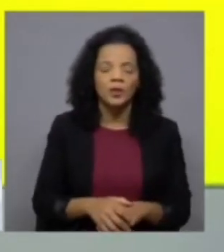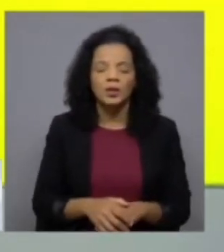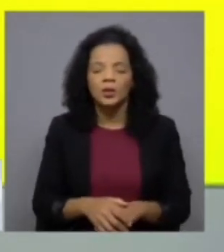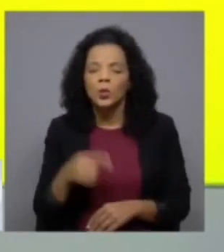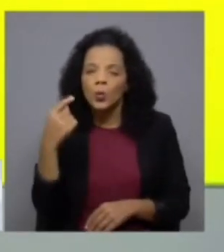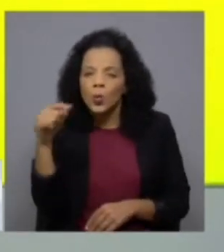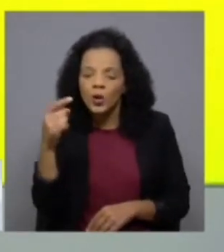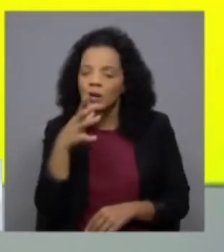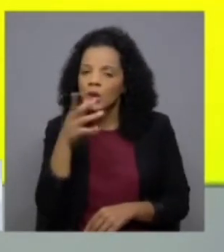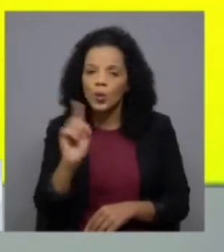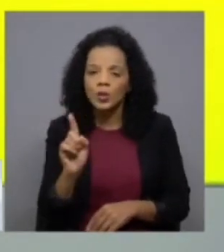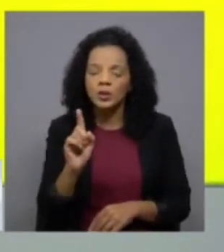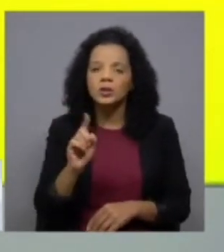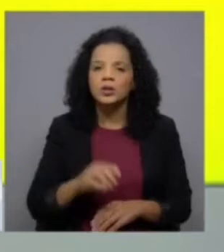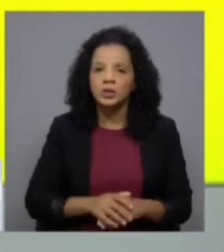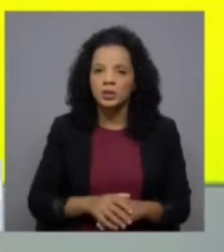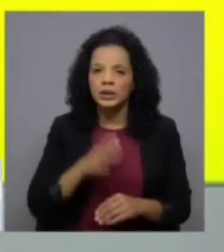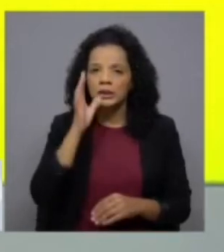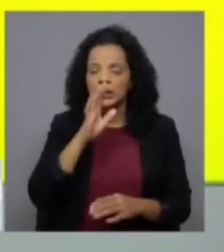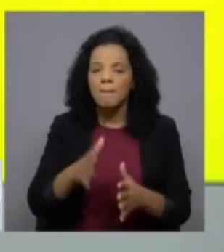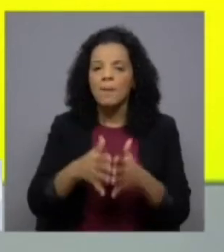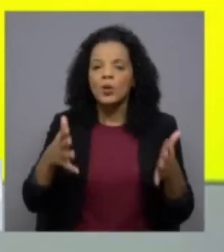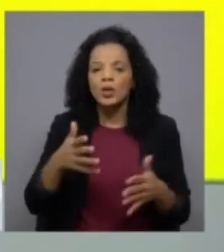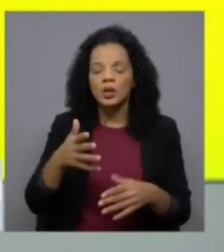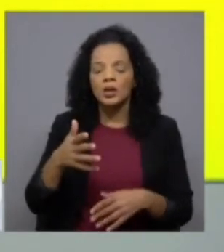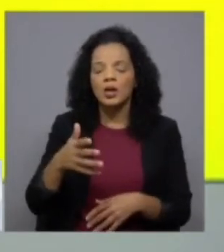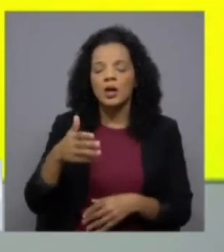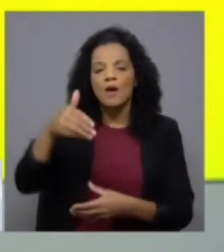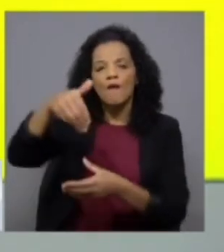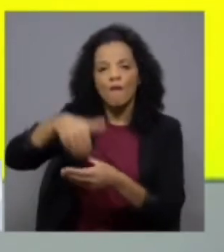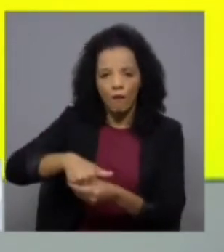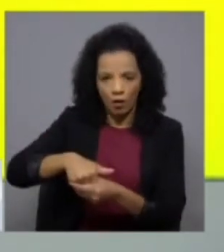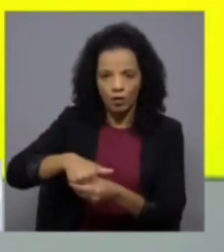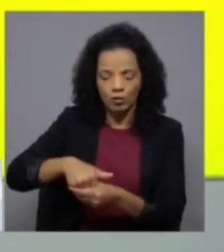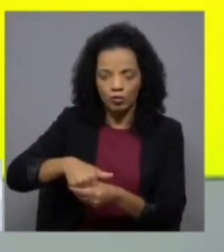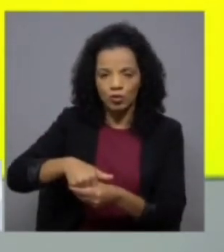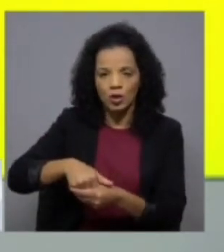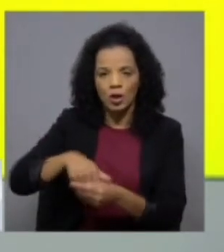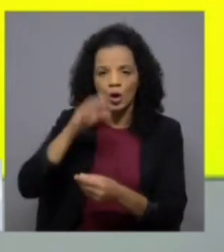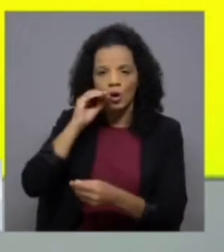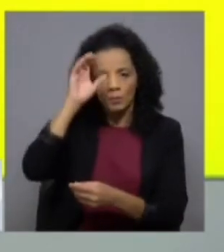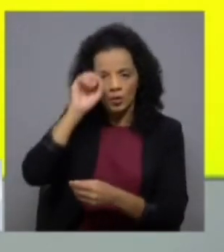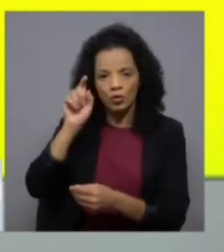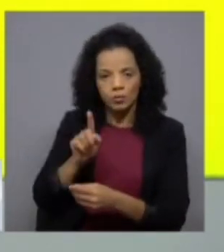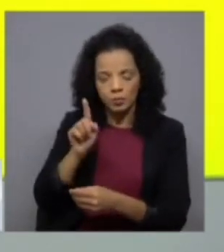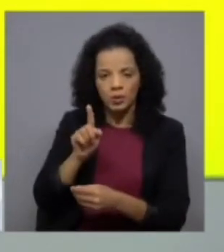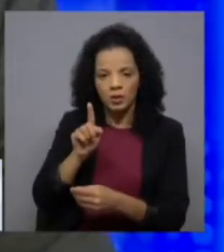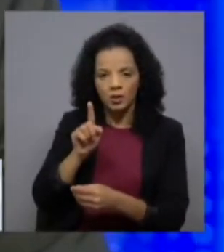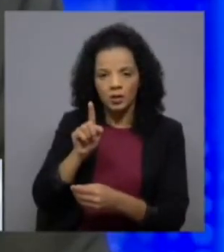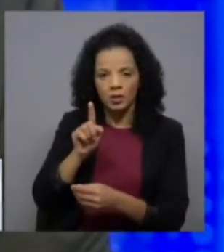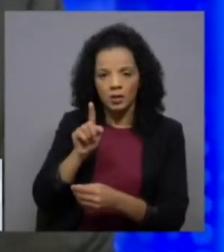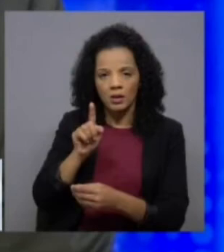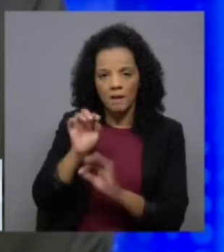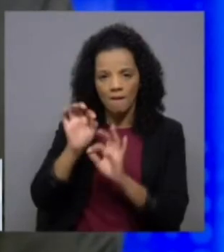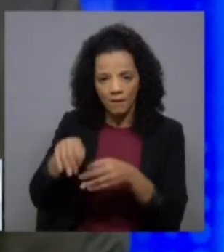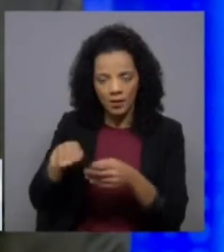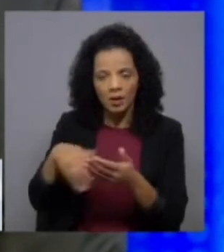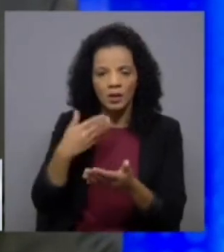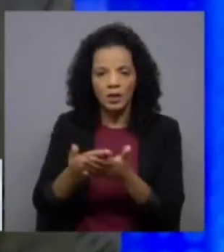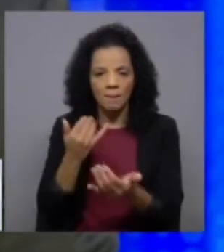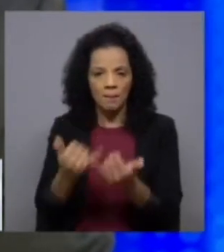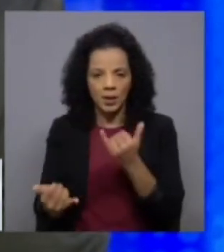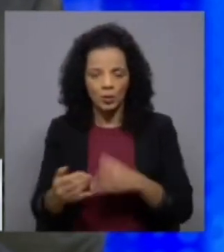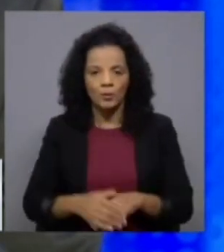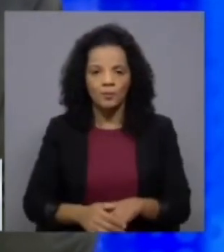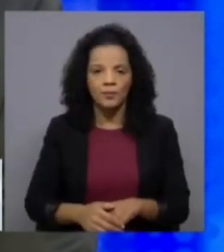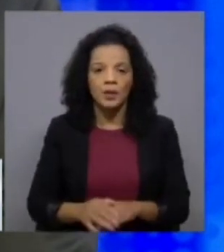que não disse foi e se tiver maioria absoluta deixa de ser um bom primeiro-ministro e passa a ser um perigo para terminar uma coisa que estava